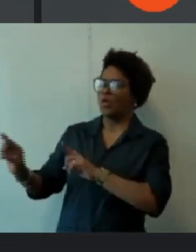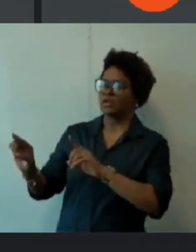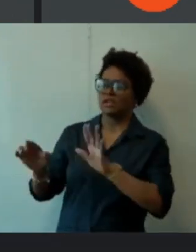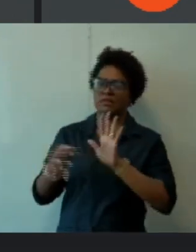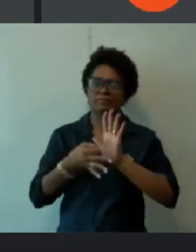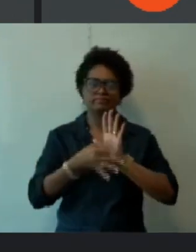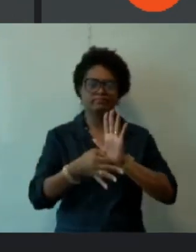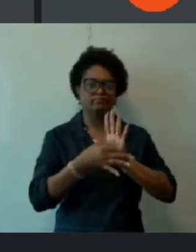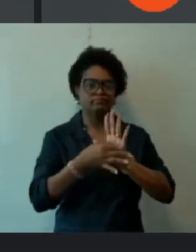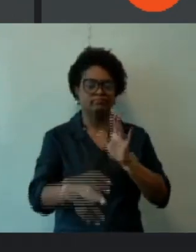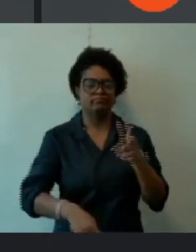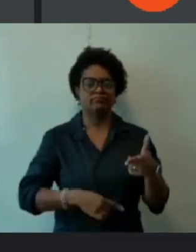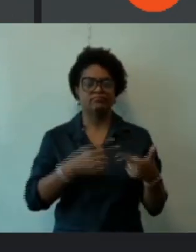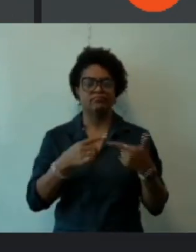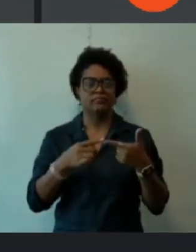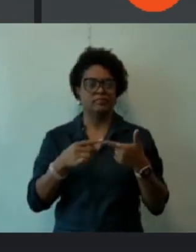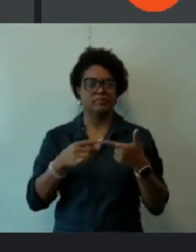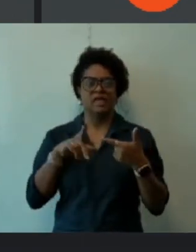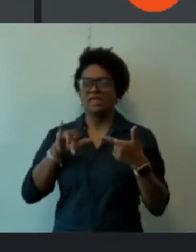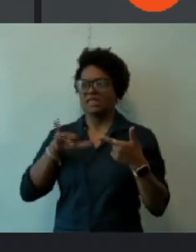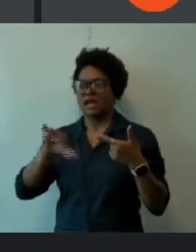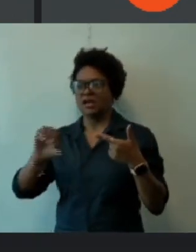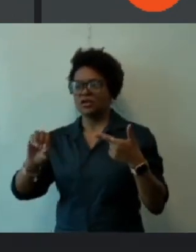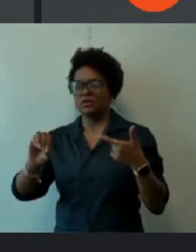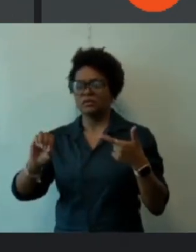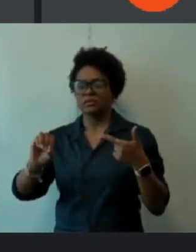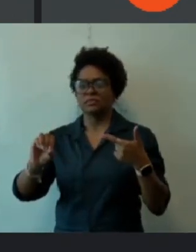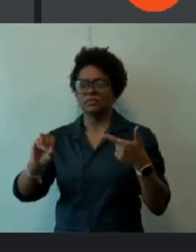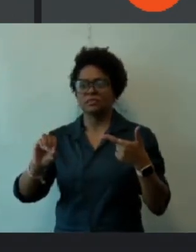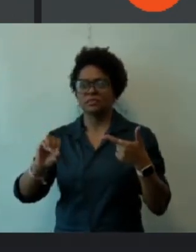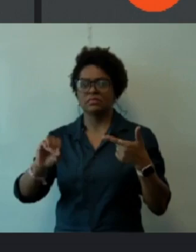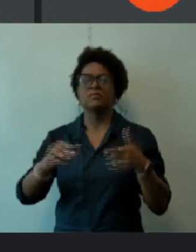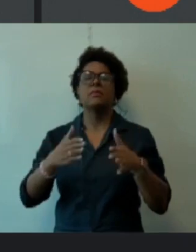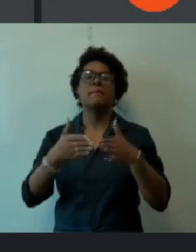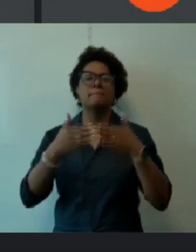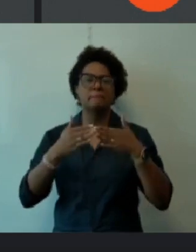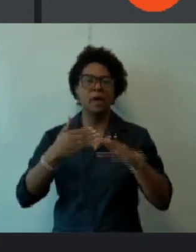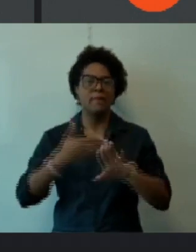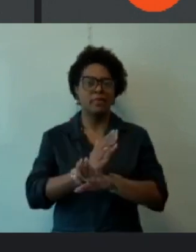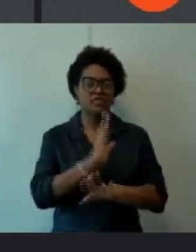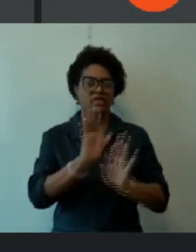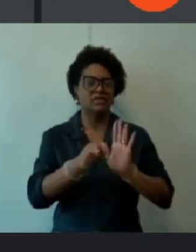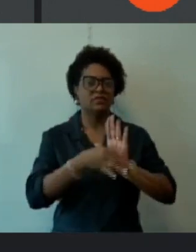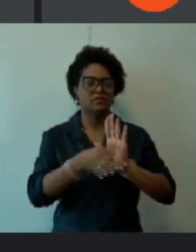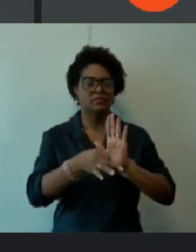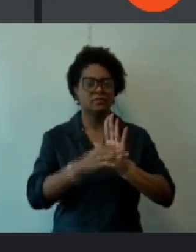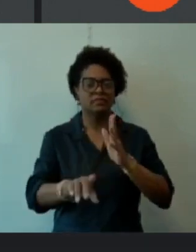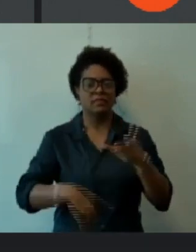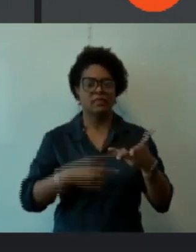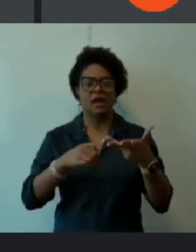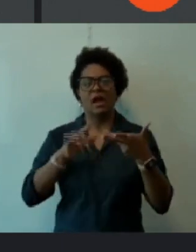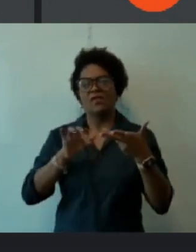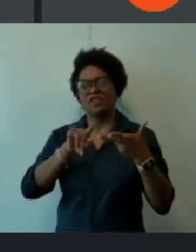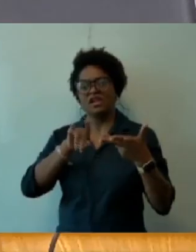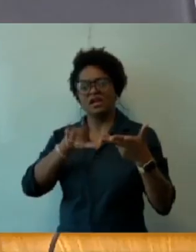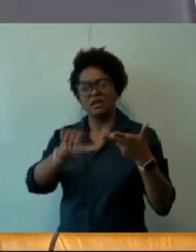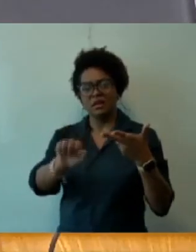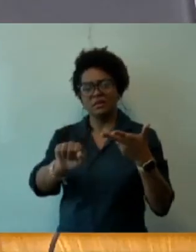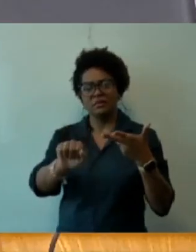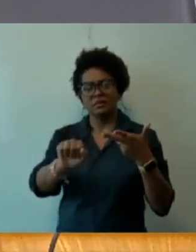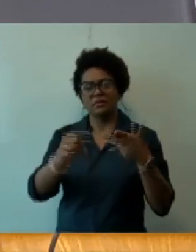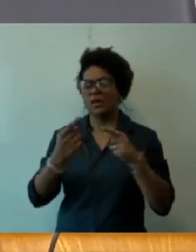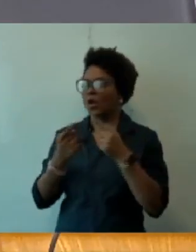Sérgio Fernando? Pela aprovação do parecer. Vereadora Fernanda Pereira Altué? Contra.